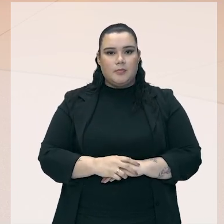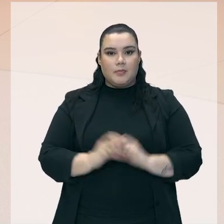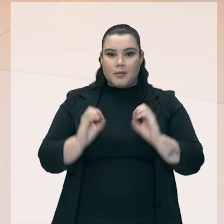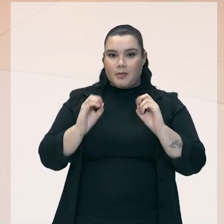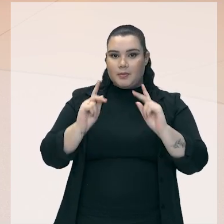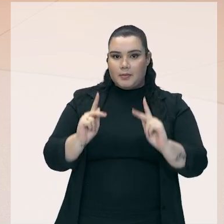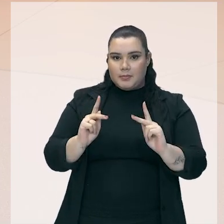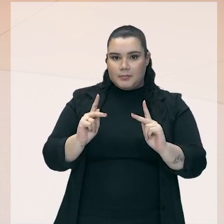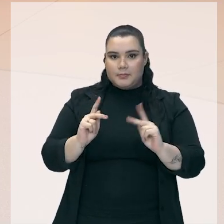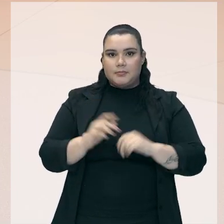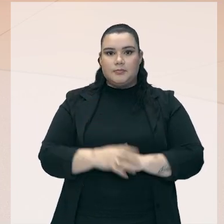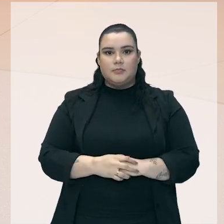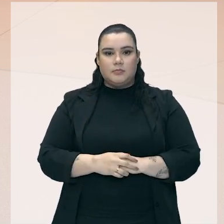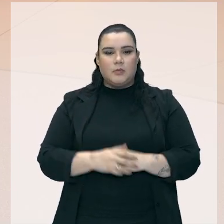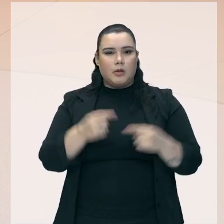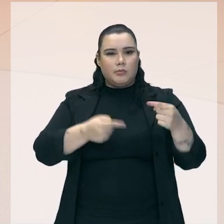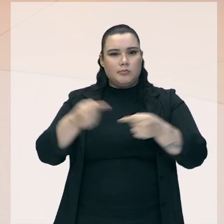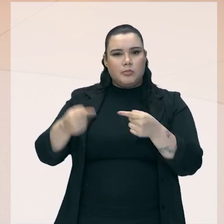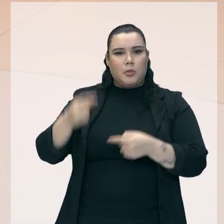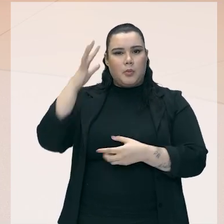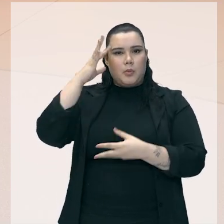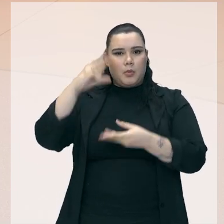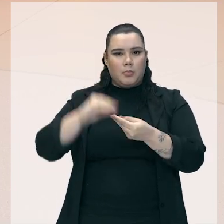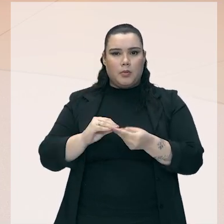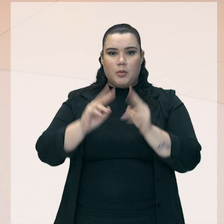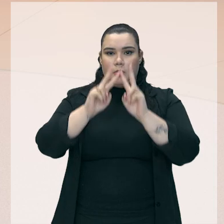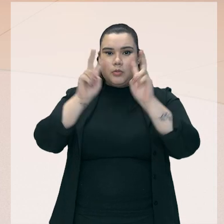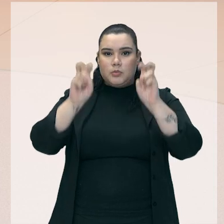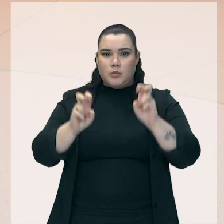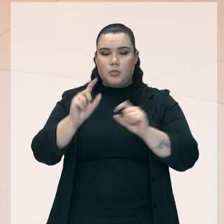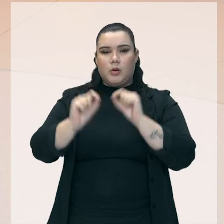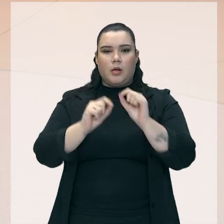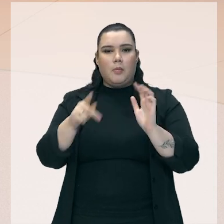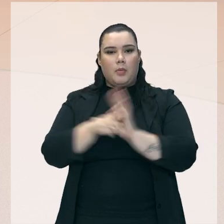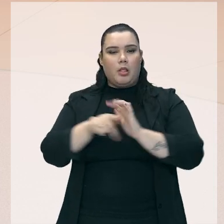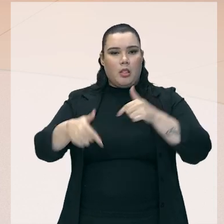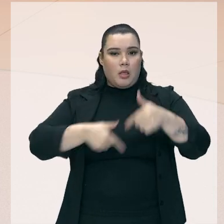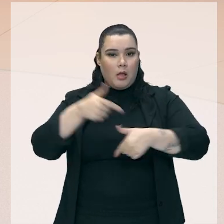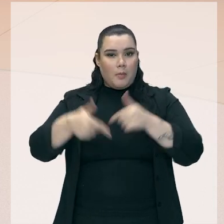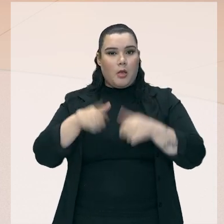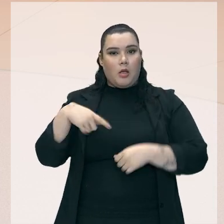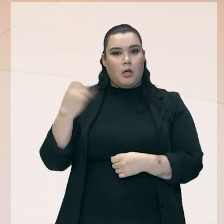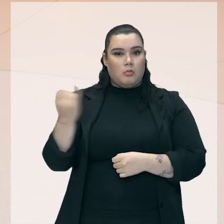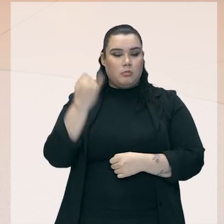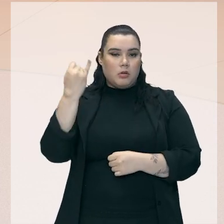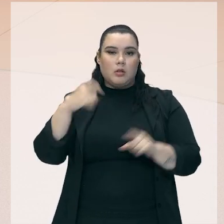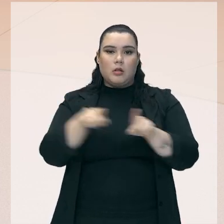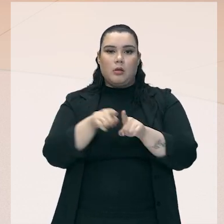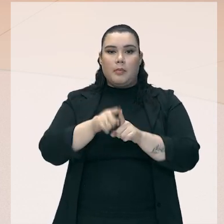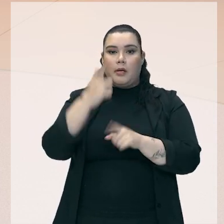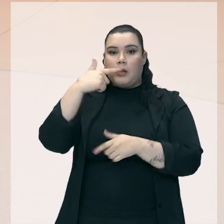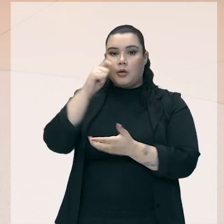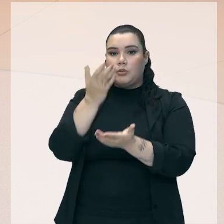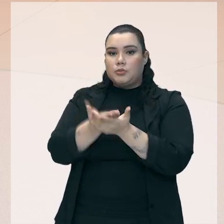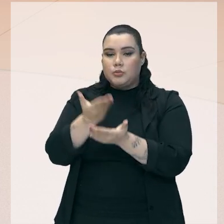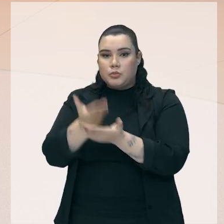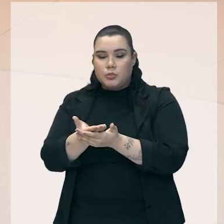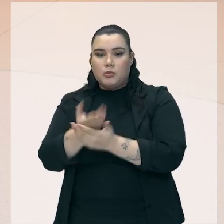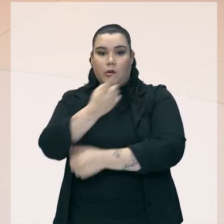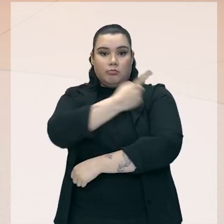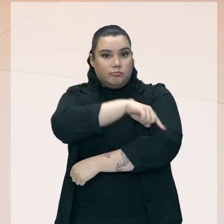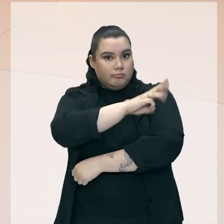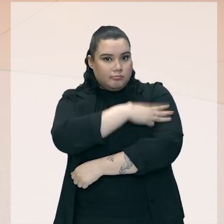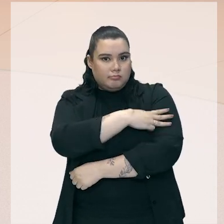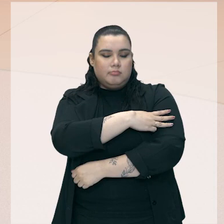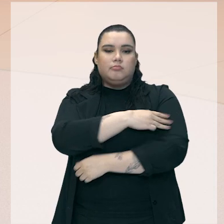Pessoal, discutir, compreender sobre a questão da dinâmica de trabalho é muito importante, inclusive para quem está estudando, para quem está no ensino médio,